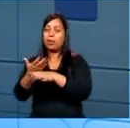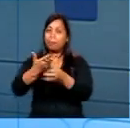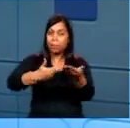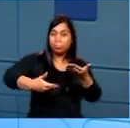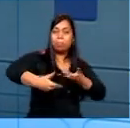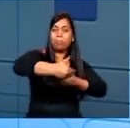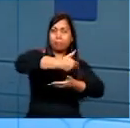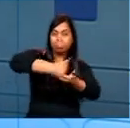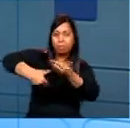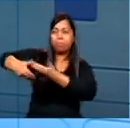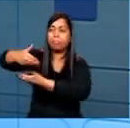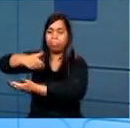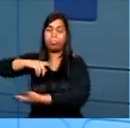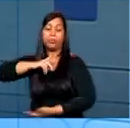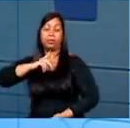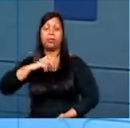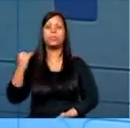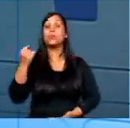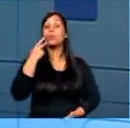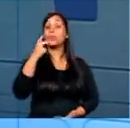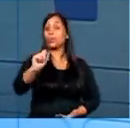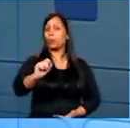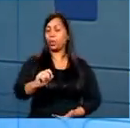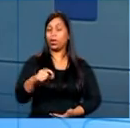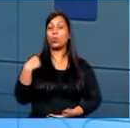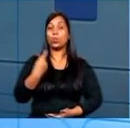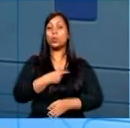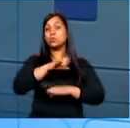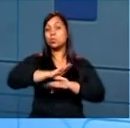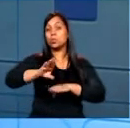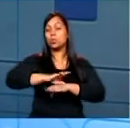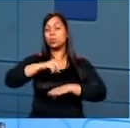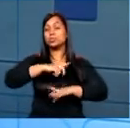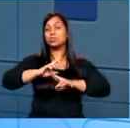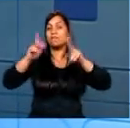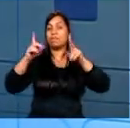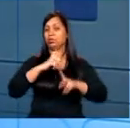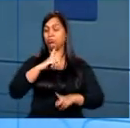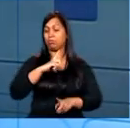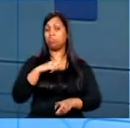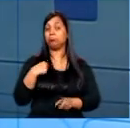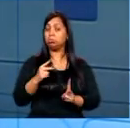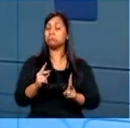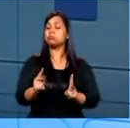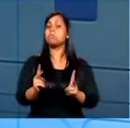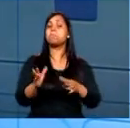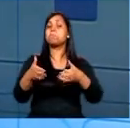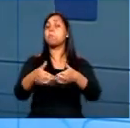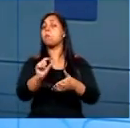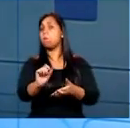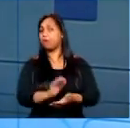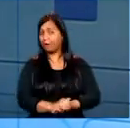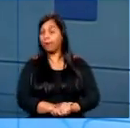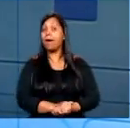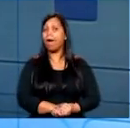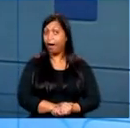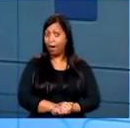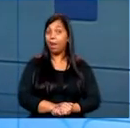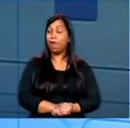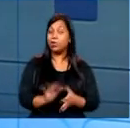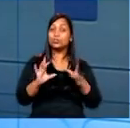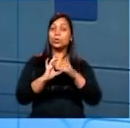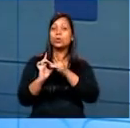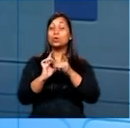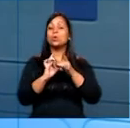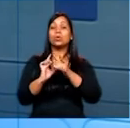disciplinas. É importante dizer também que o nosso cursinho, ele tem um diferencial. E aí, eu sempre vou frisar que é casando